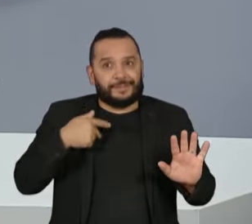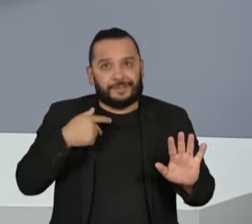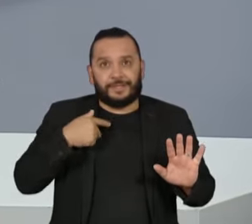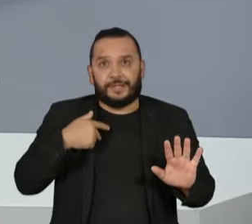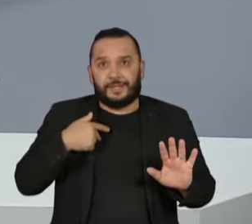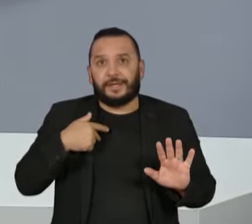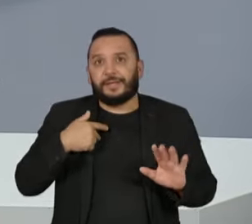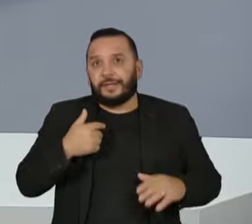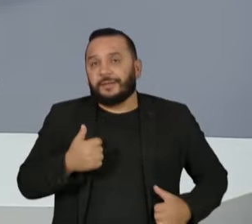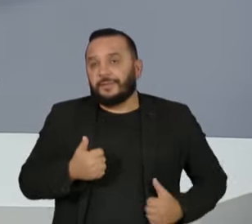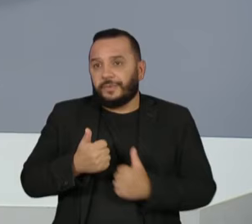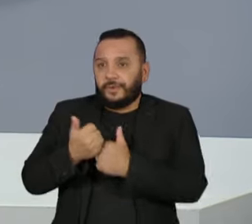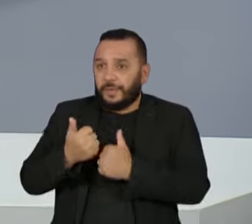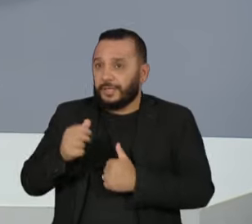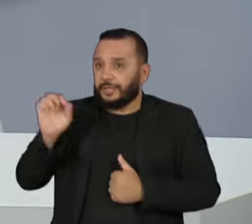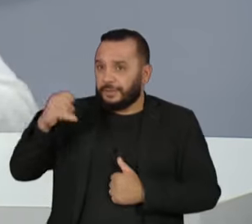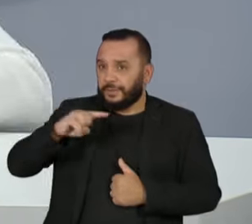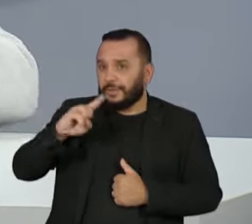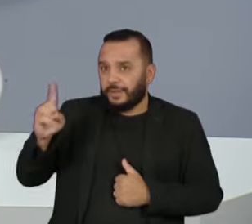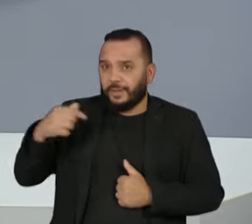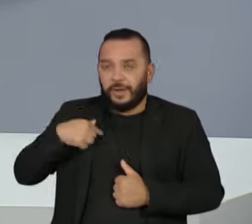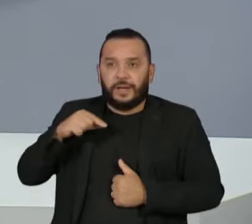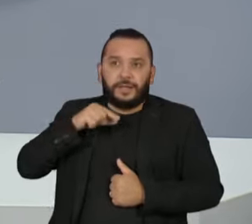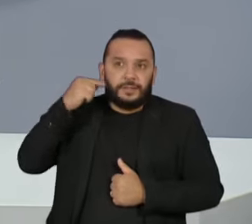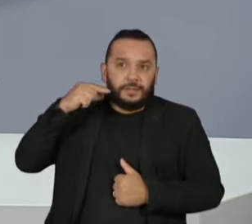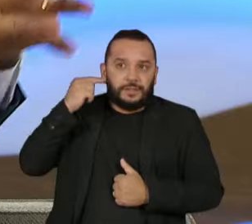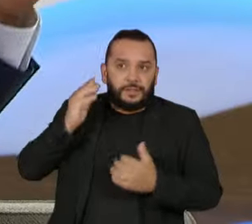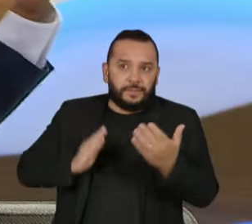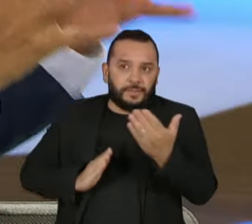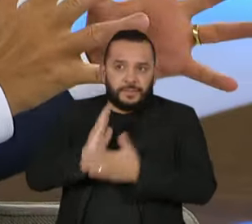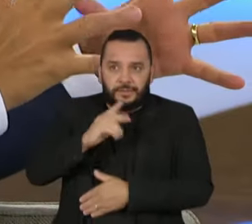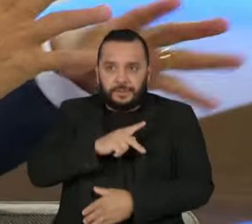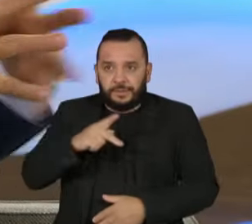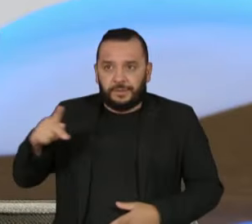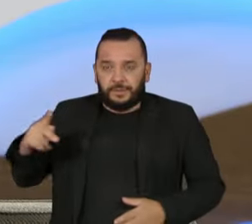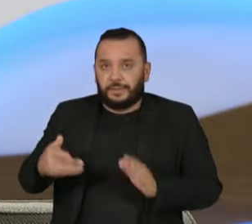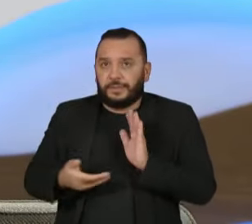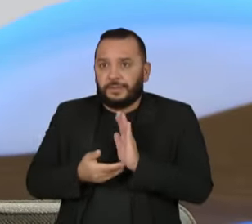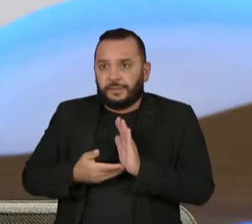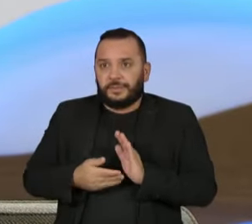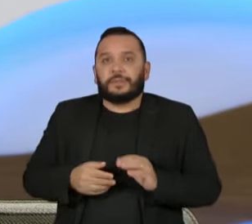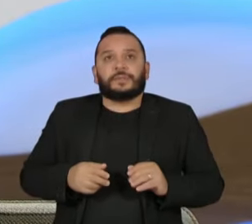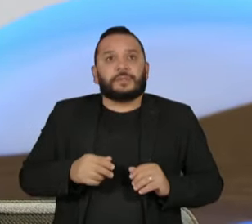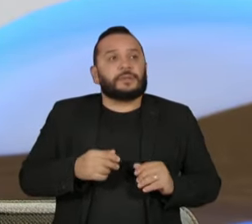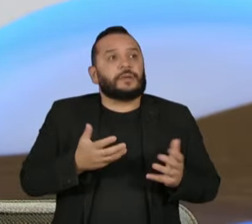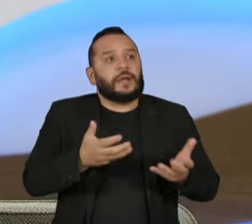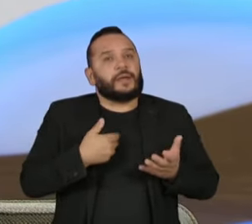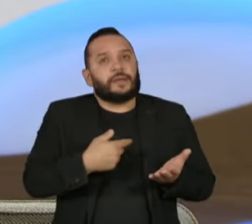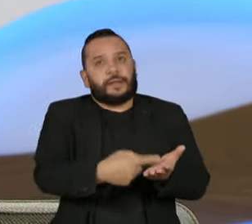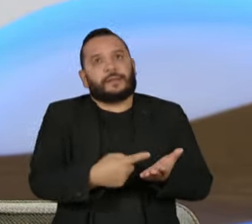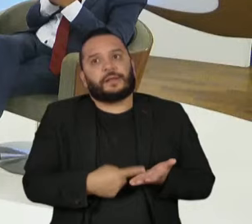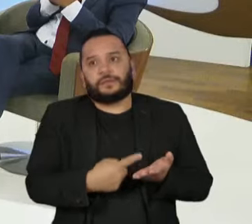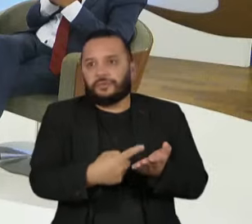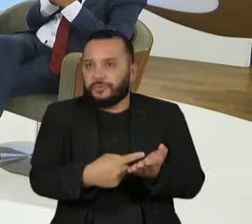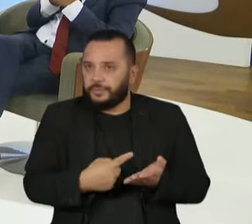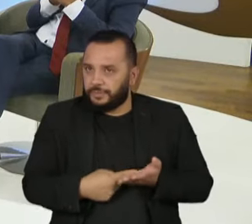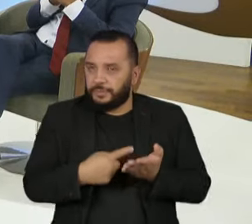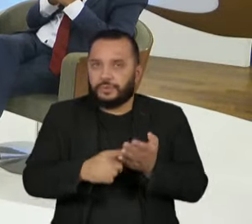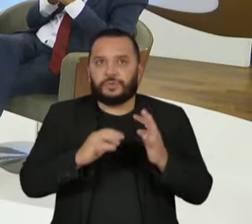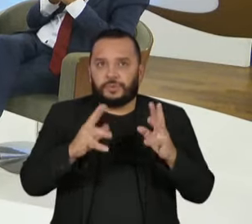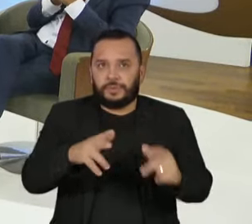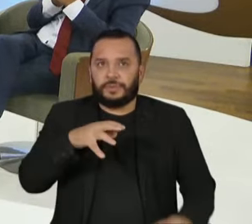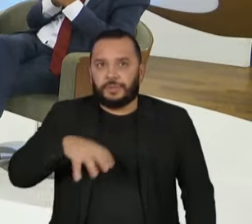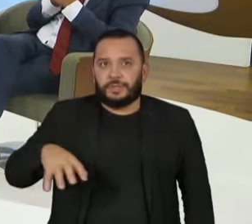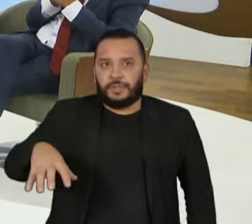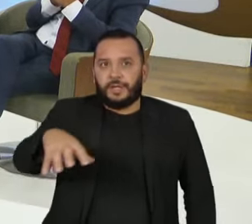senhor é a favor ou não da reeleição de Arthur Lira, a presidência da Câmara? Sempre a favor do entendimento. Todas as áreas